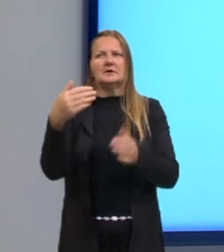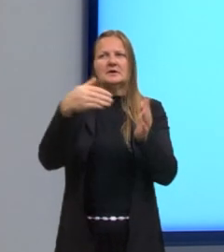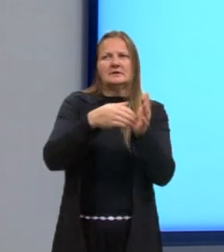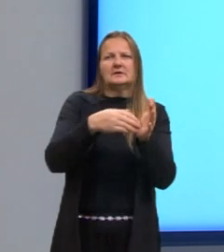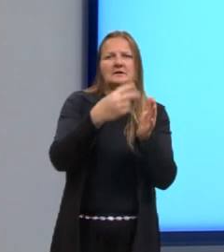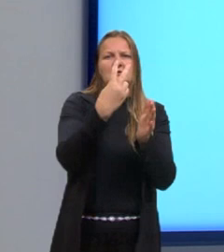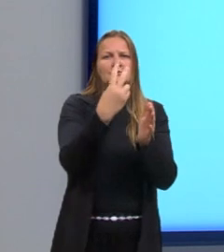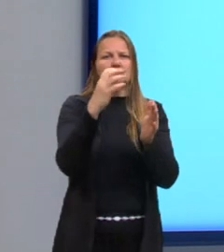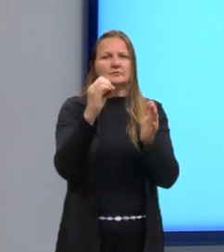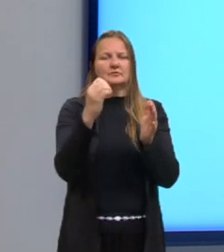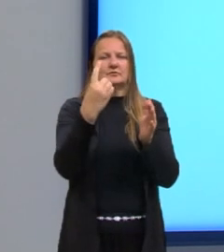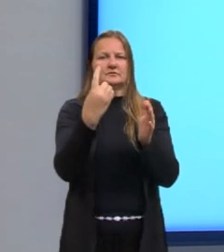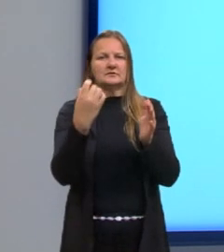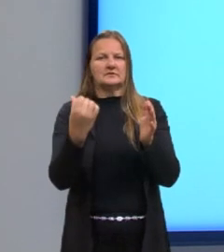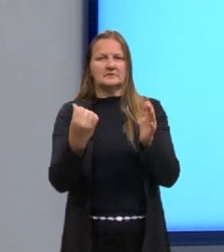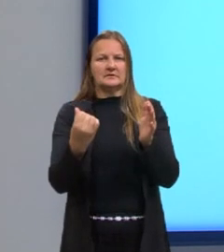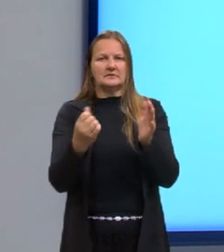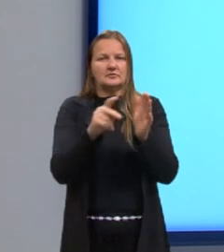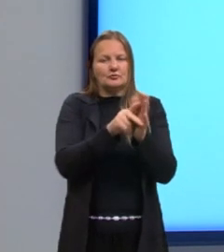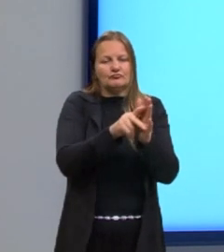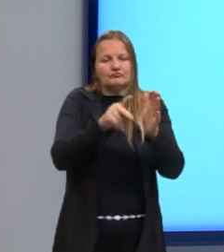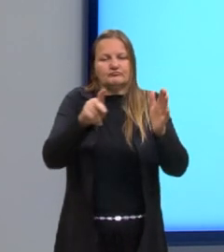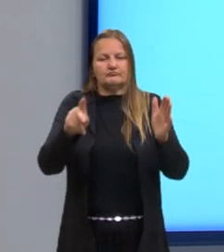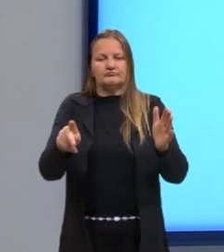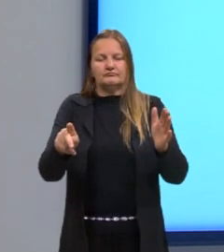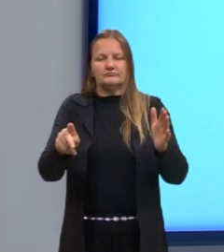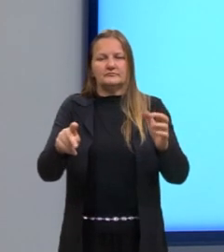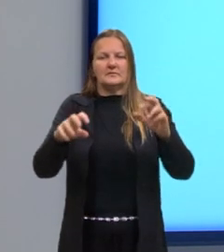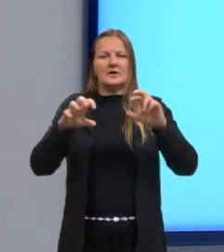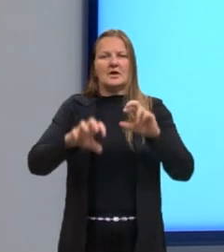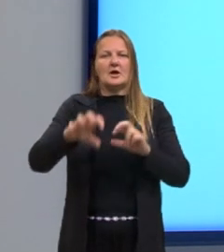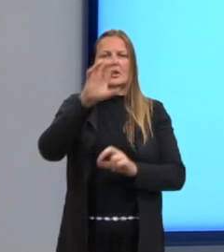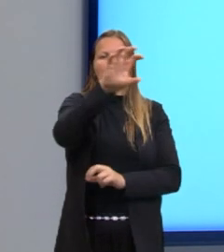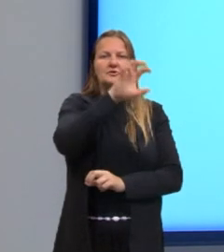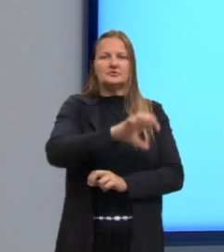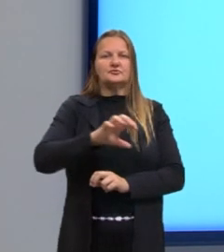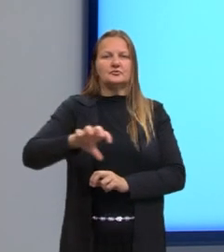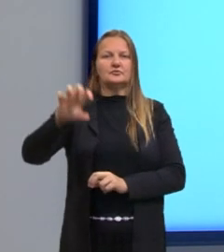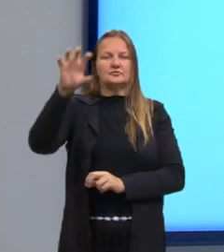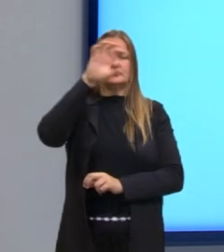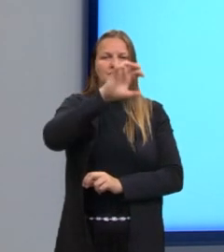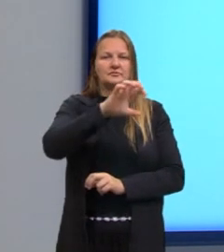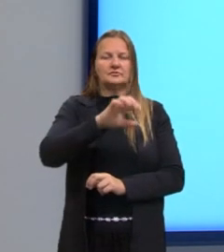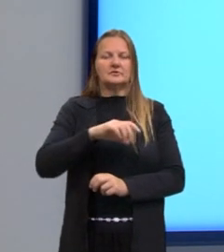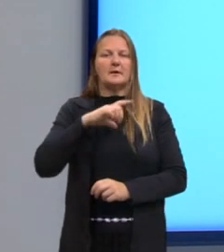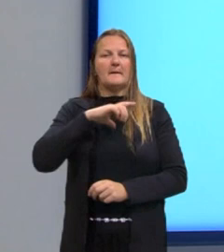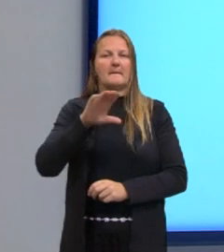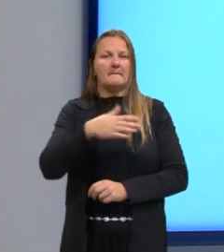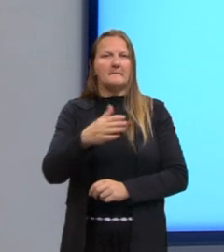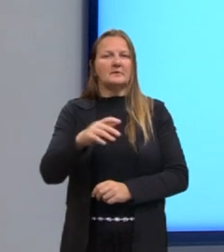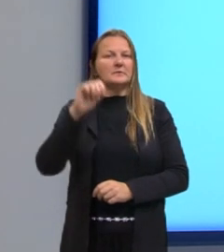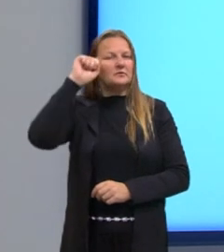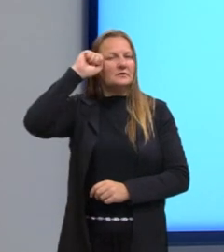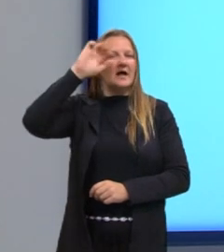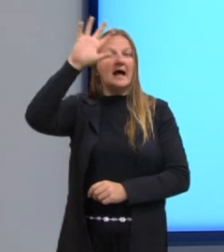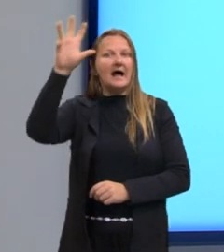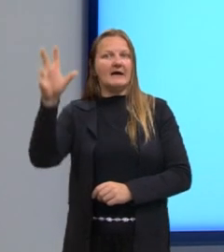2016, as regiões central e oeste da África